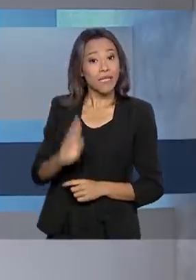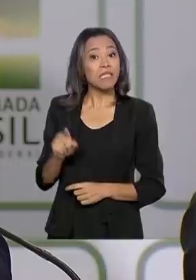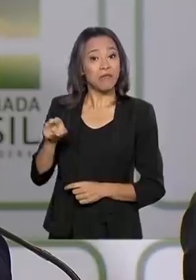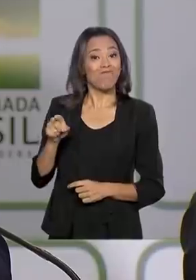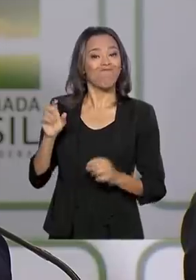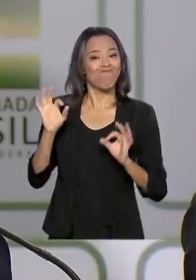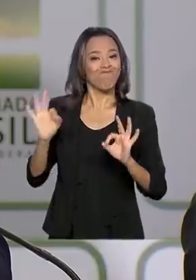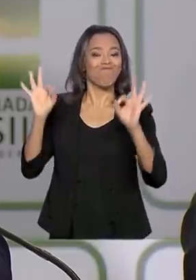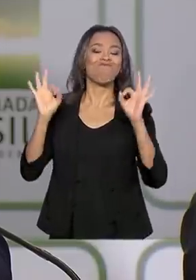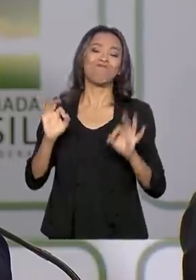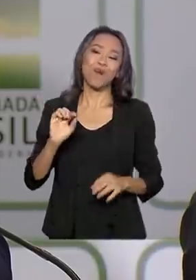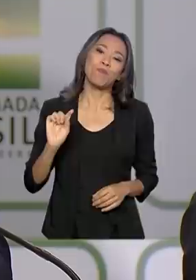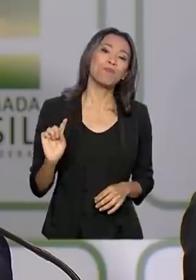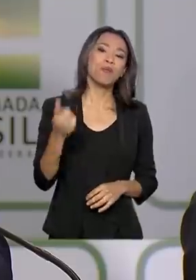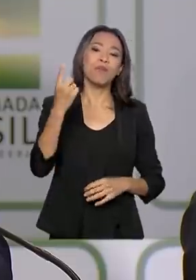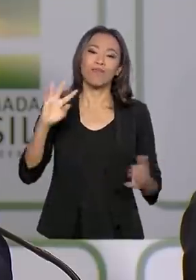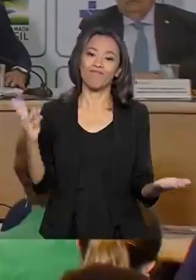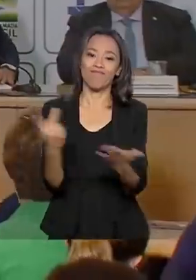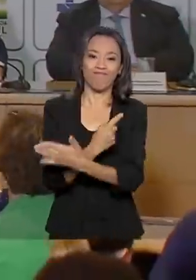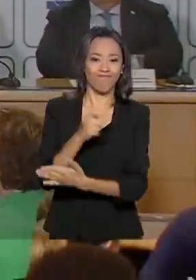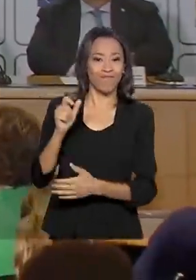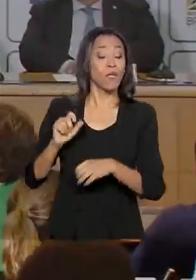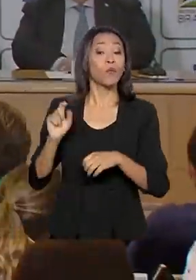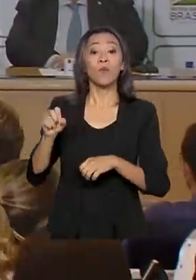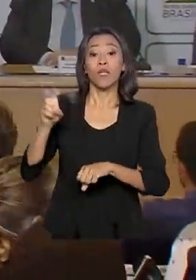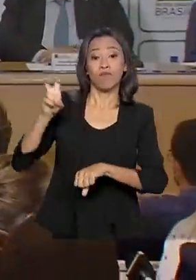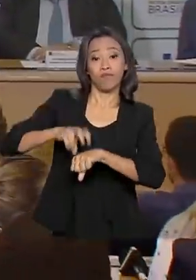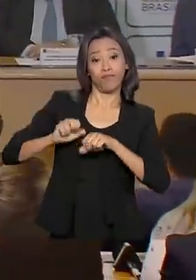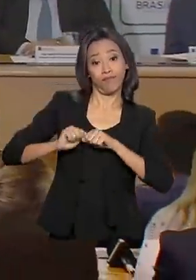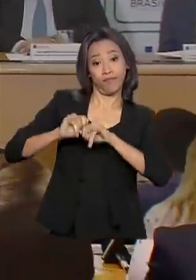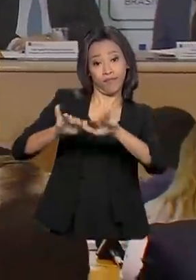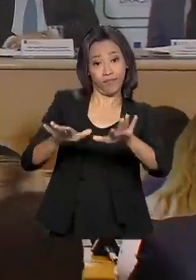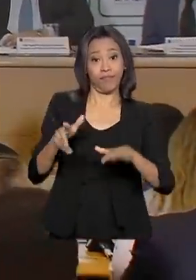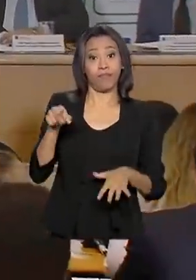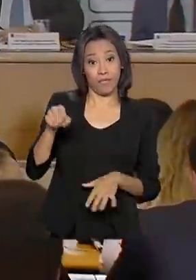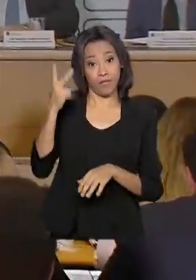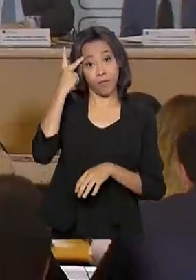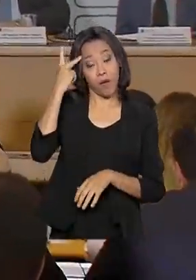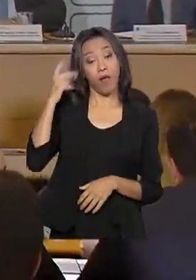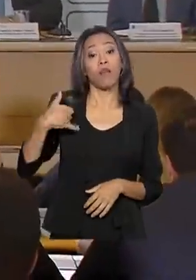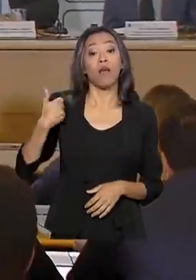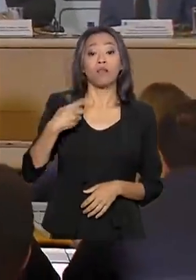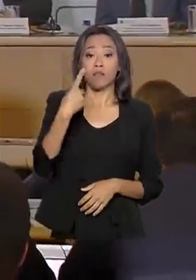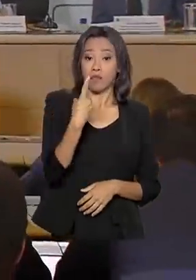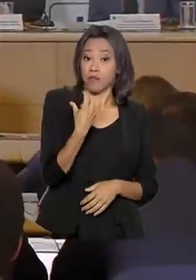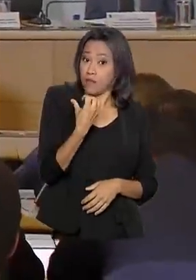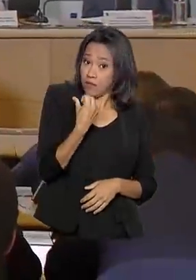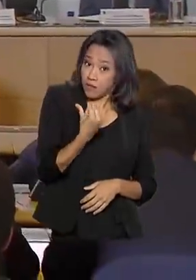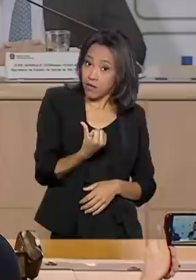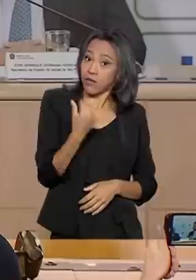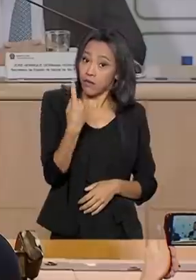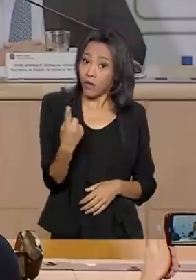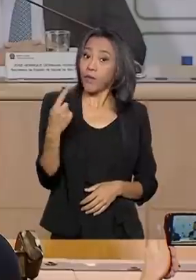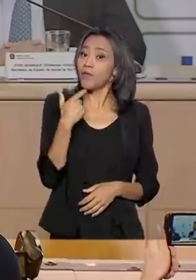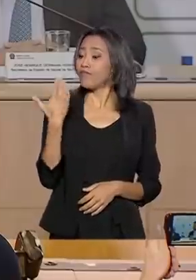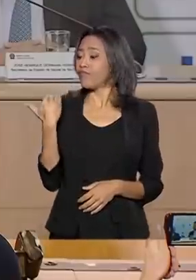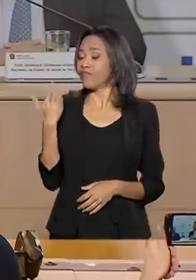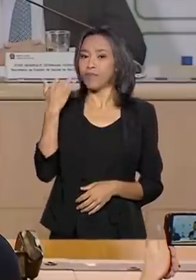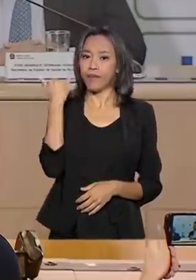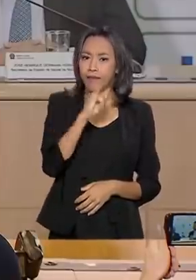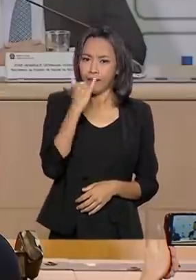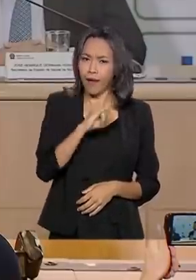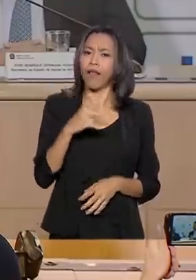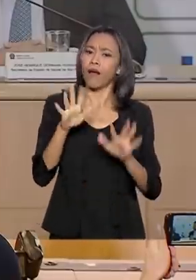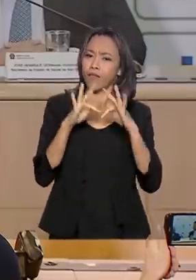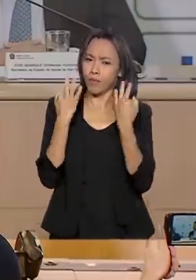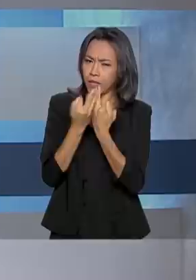primeiro o caso do coronavírus em São Paulo. O paciente tem 61 anos e esteve recentemente na Itália. A família dele também